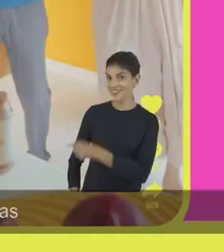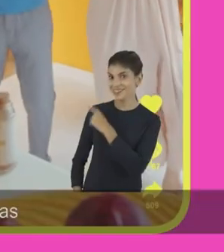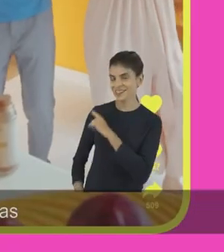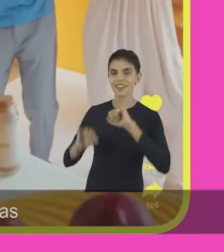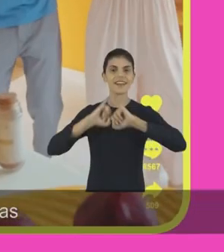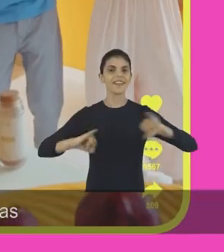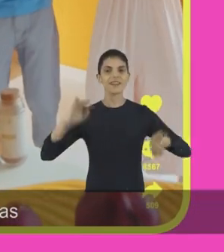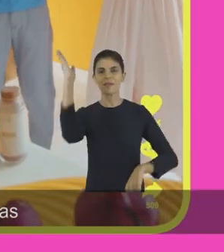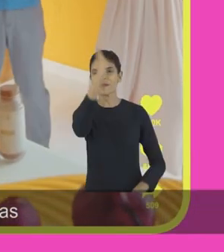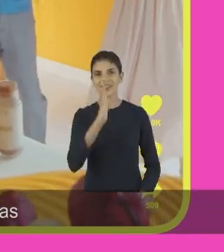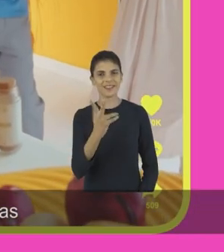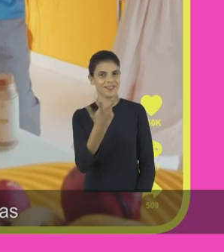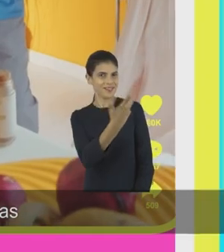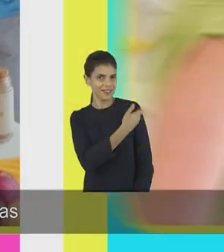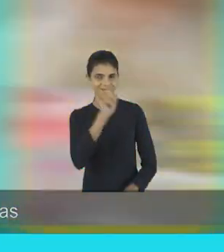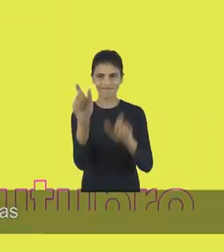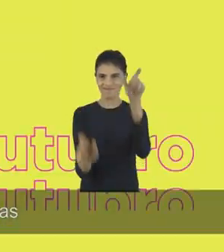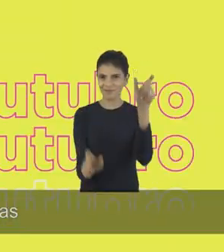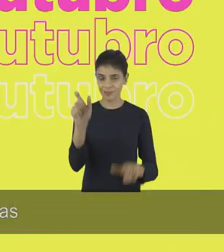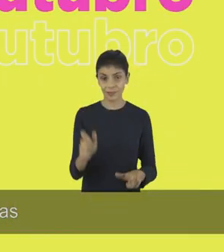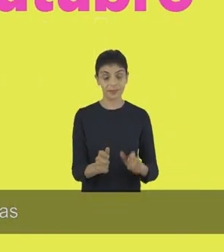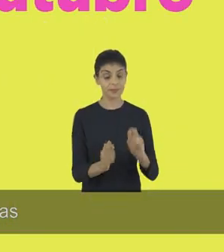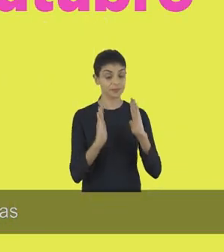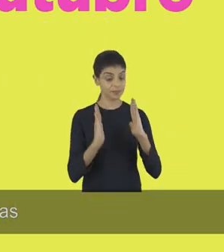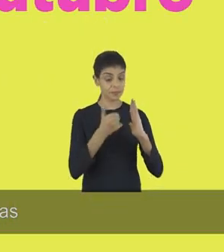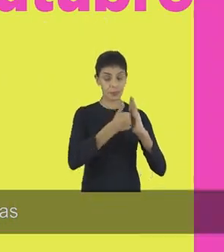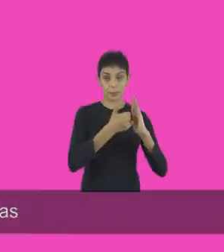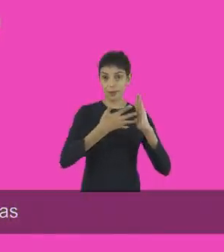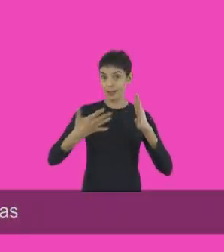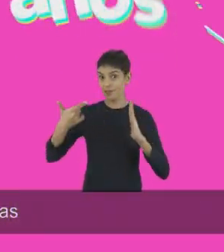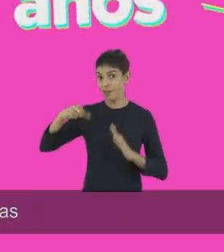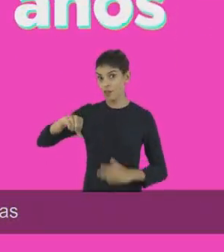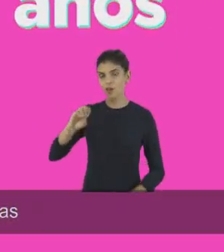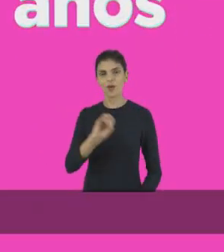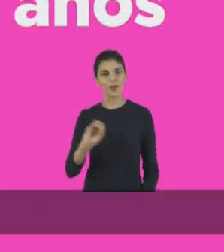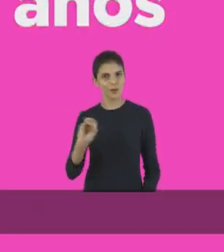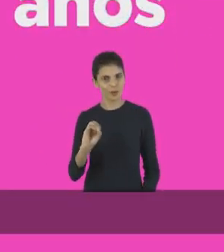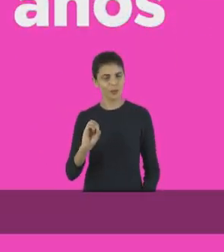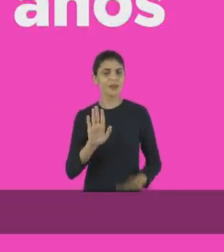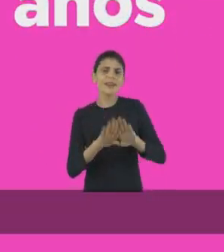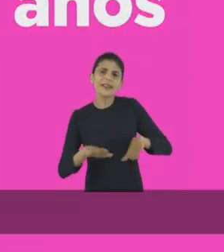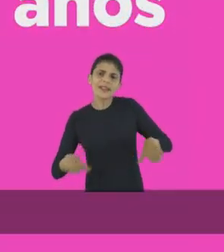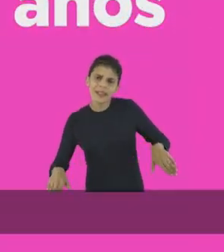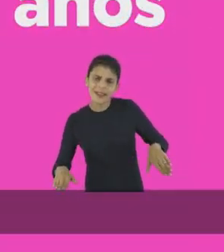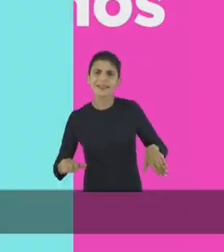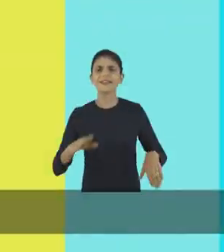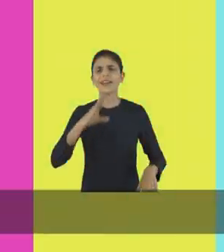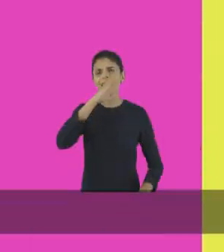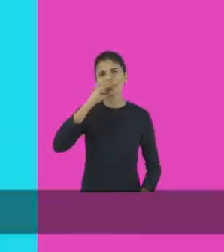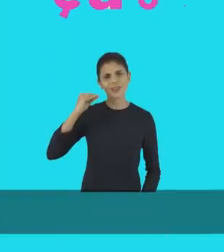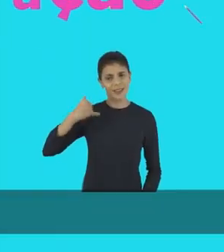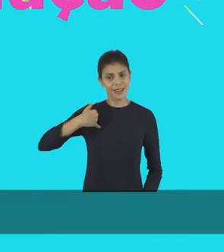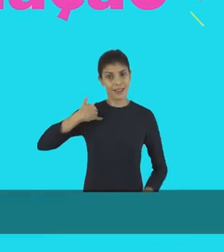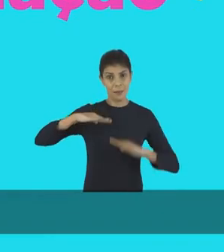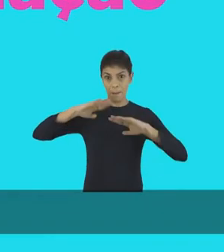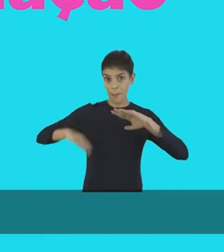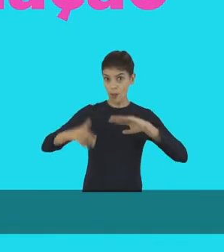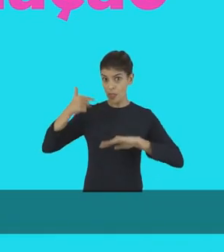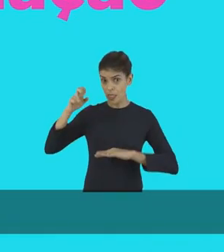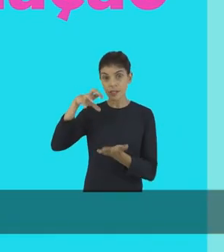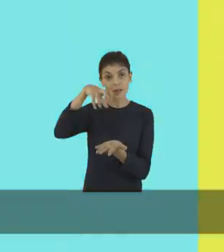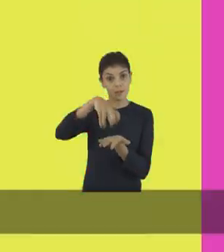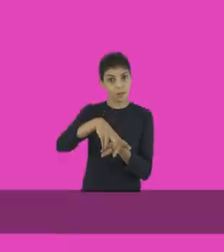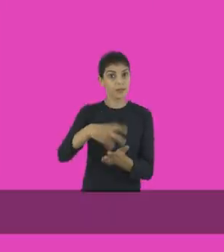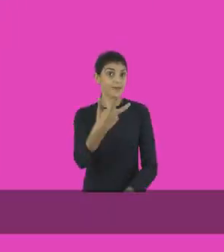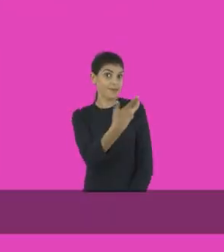Check! É o Movimento Vacina Brasil. De 1º a 29 de outubro, leve as crianças e os adolescentes menores de 15 anos ao posto de vacinação